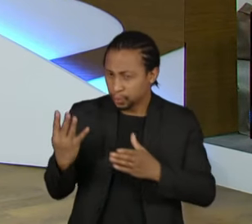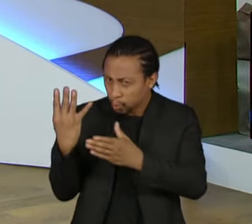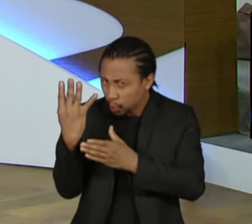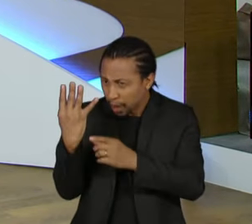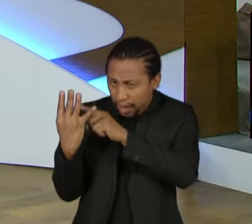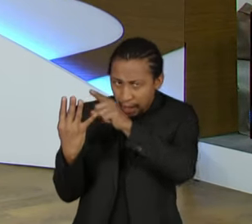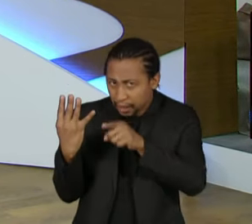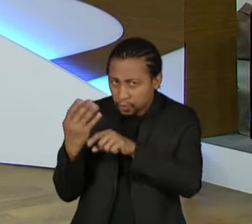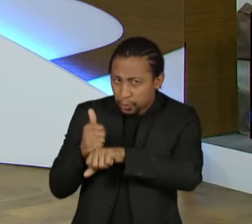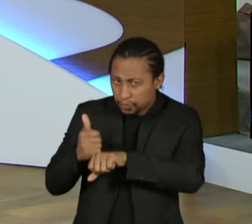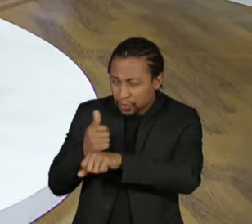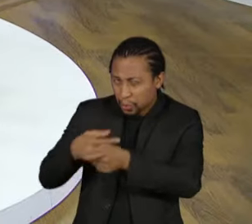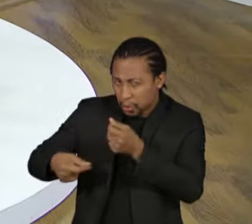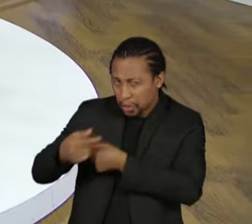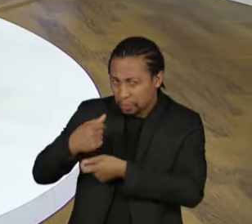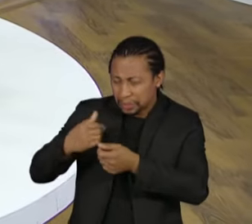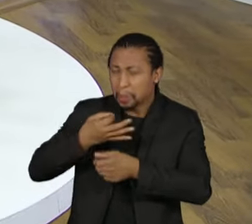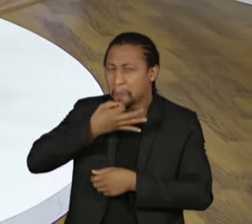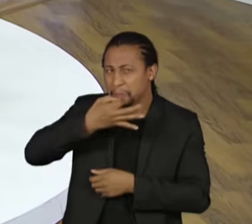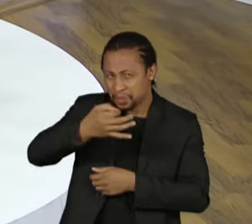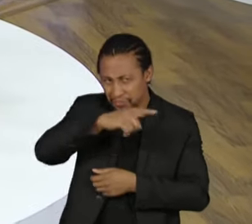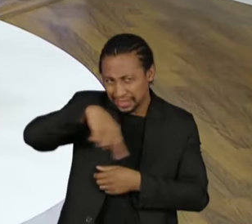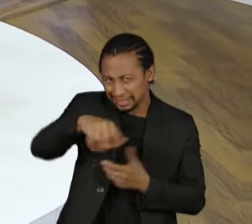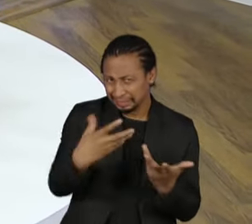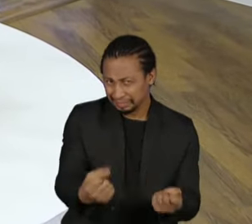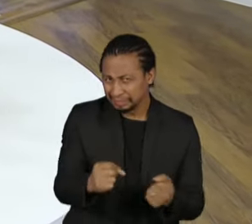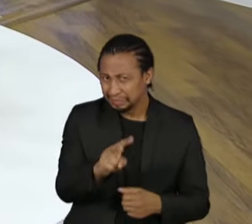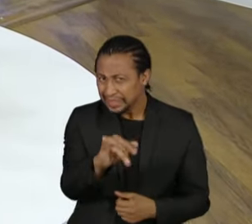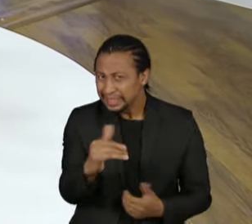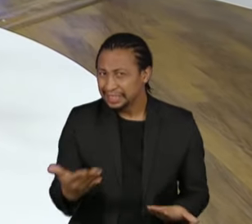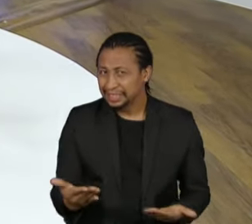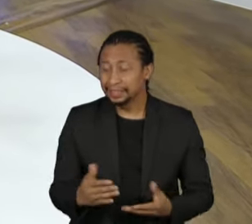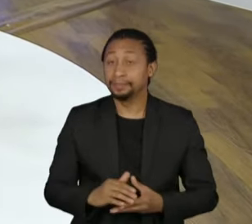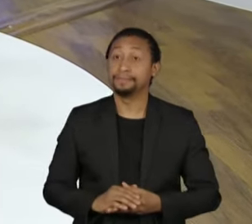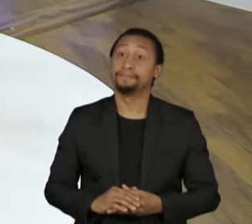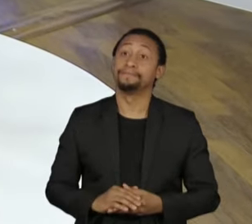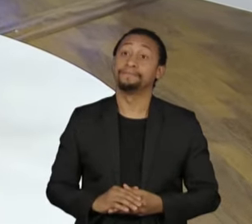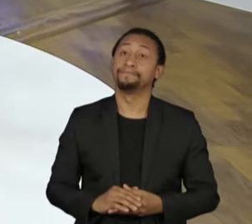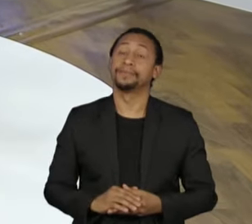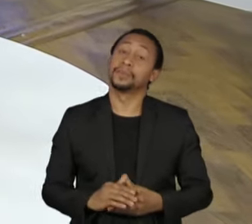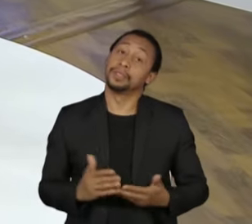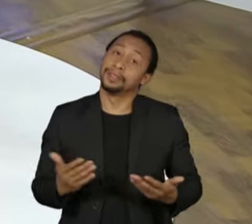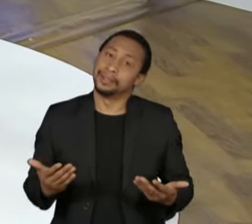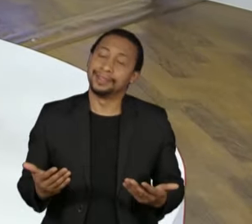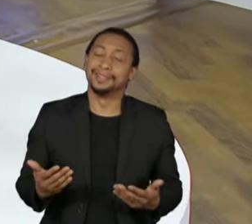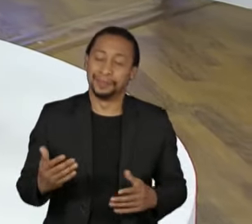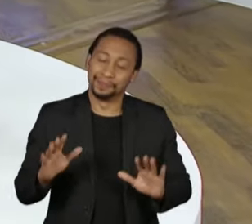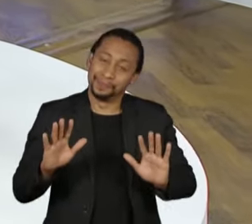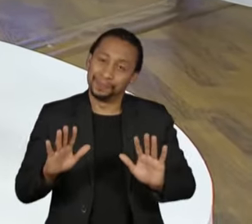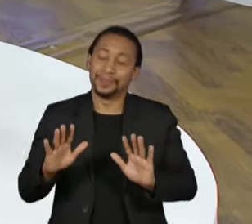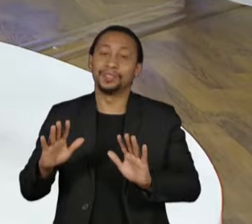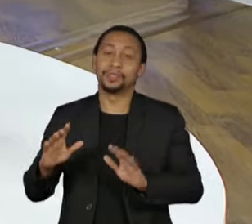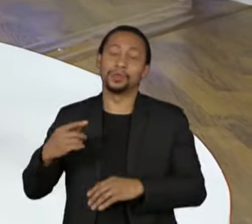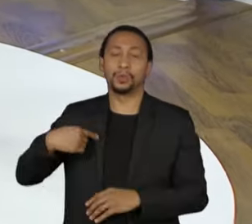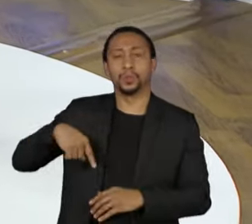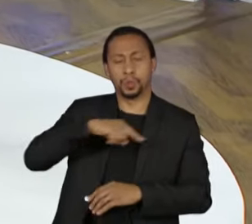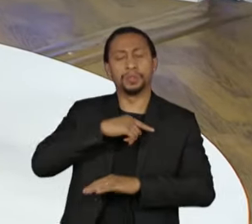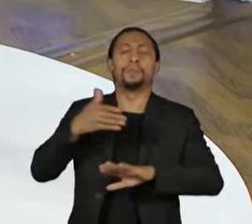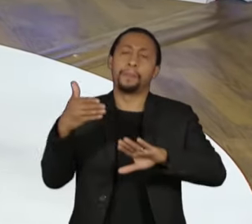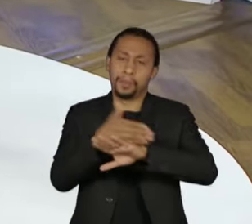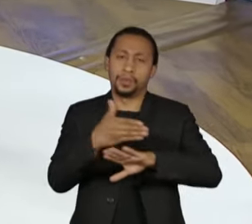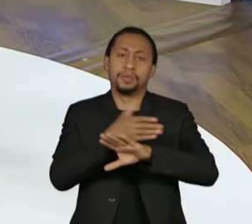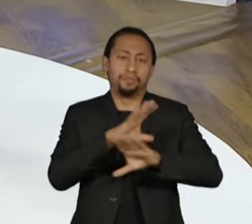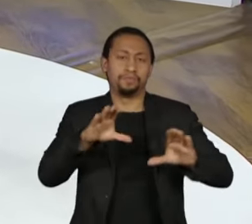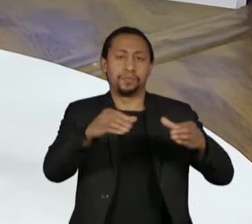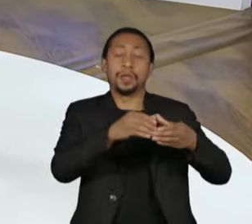ouvidos? Bom, é claro, todos que participamos temos aí um comandante, um comandante que foi escolhido